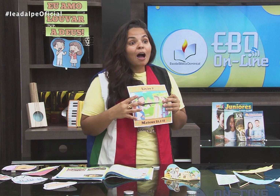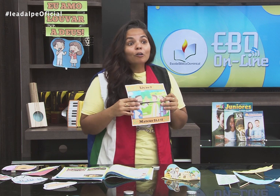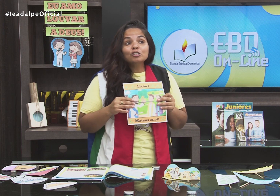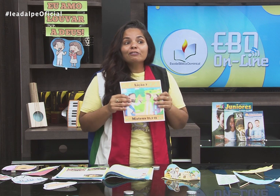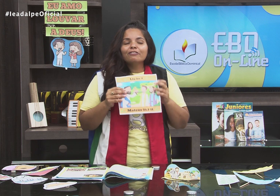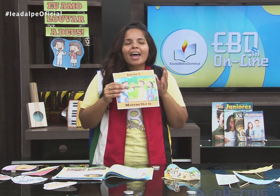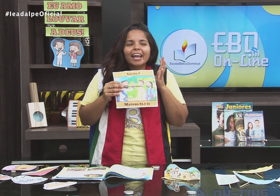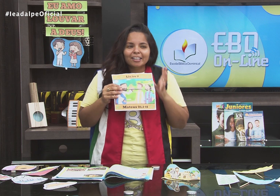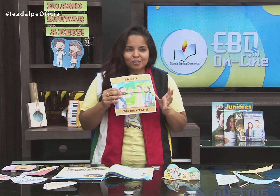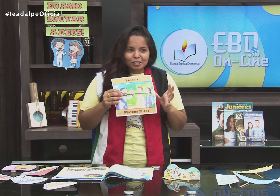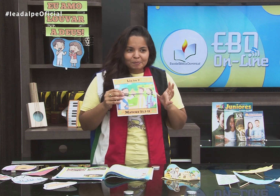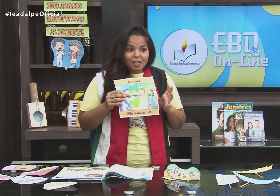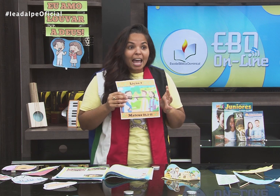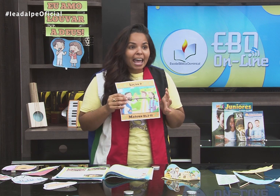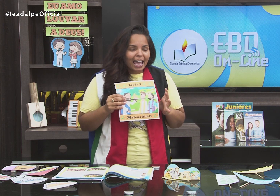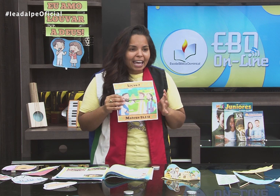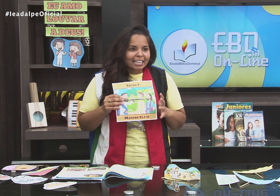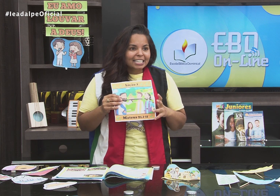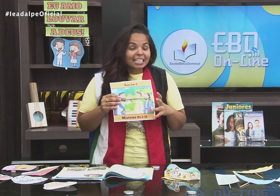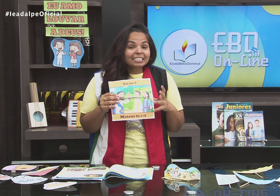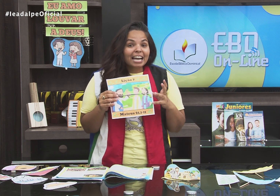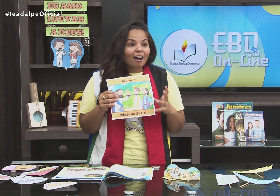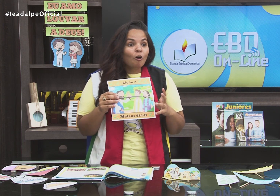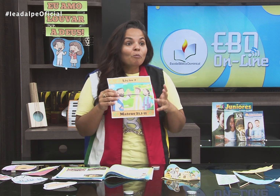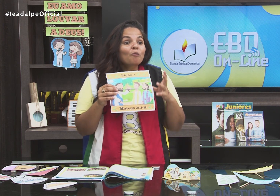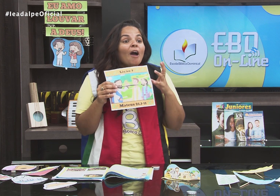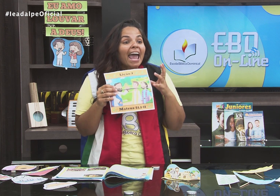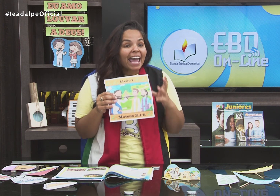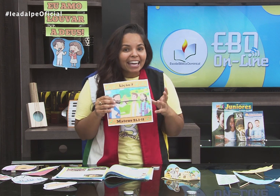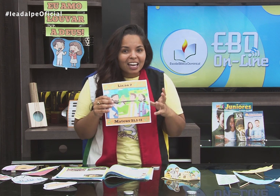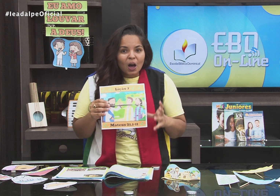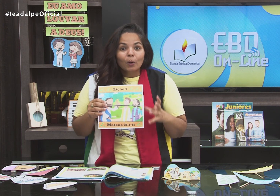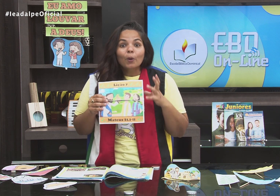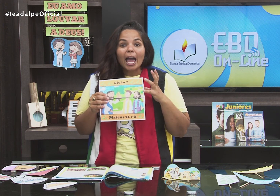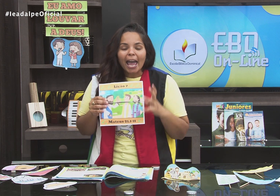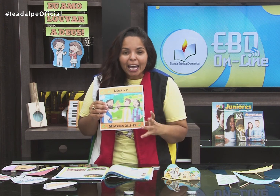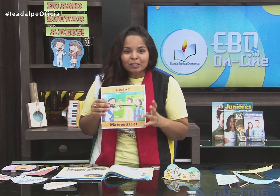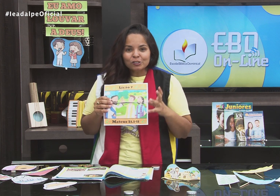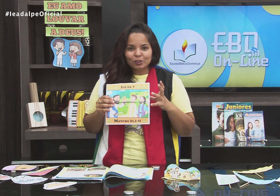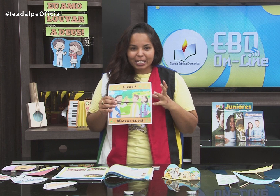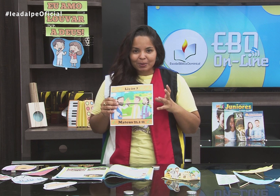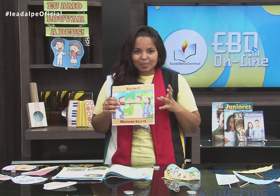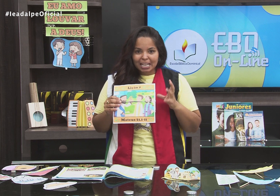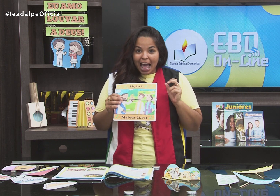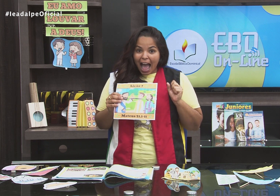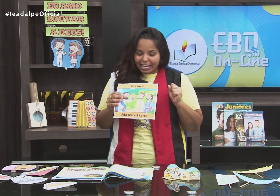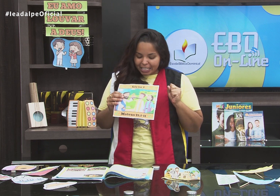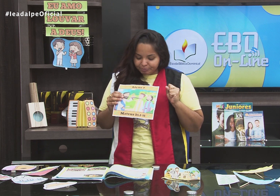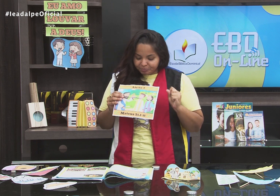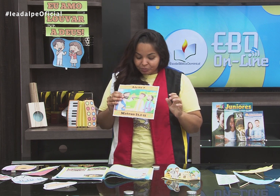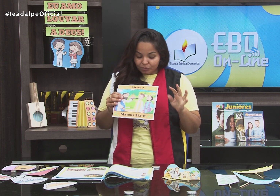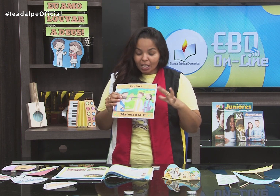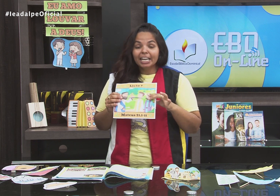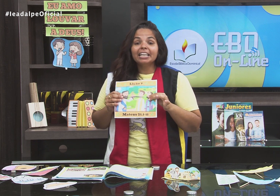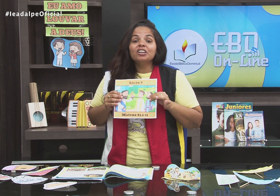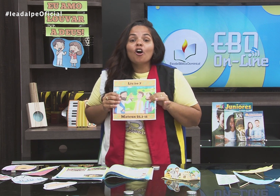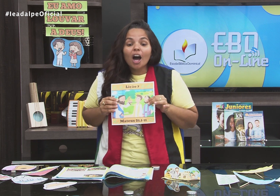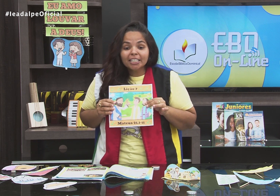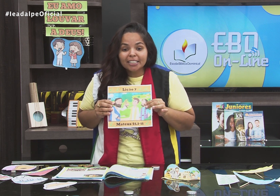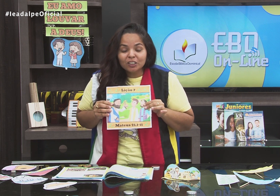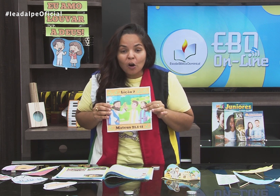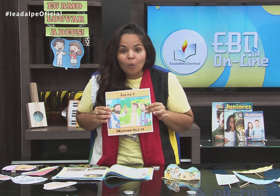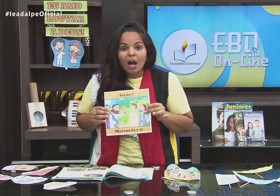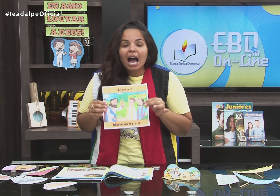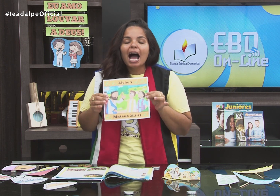queria fazer algo diferente. É. Ele queria entrar como o rei. O rei dos judeus. Aí, ele